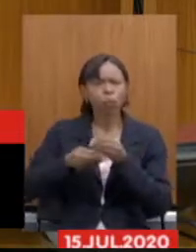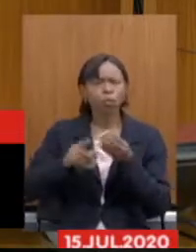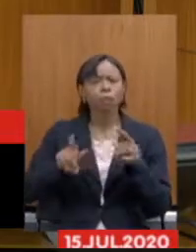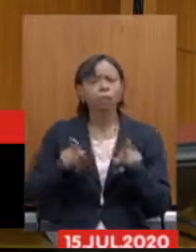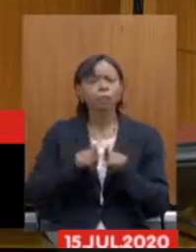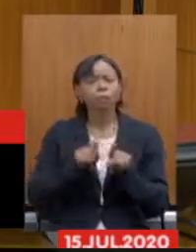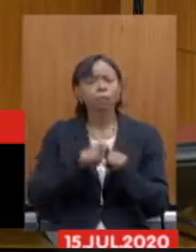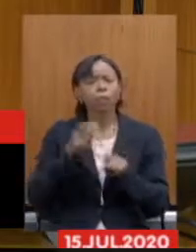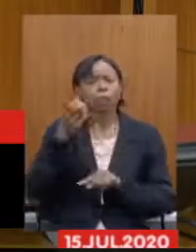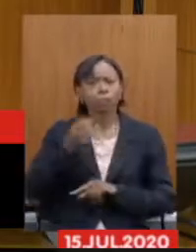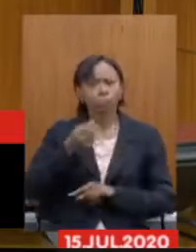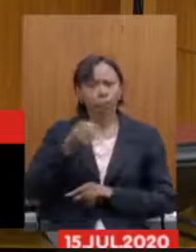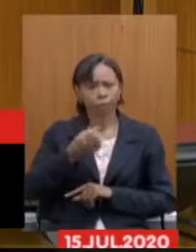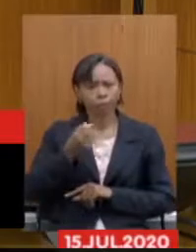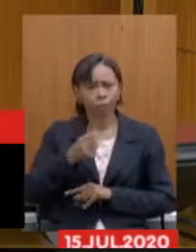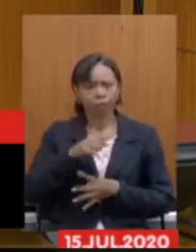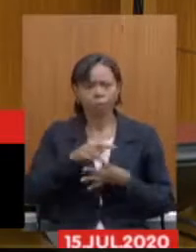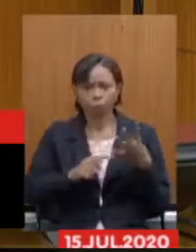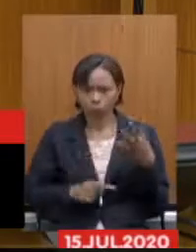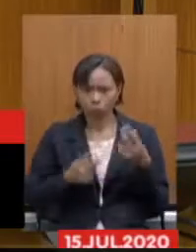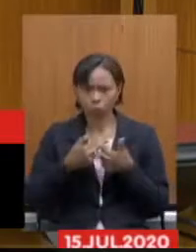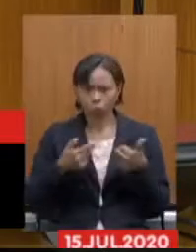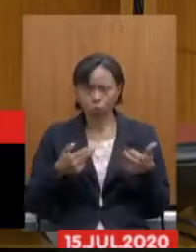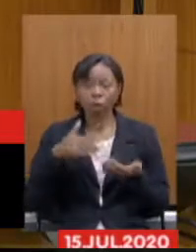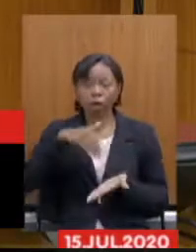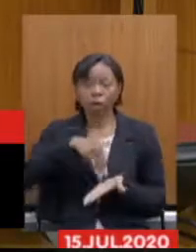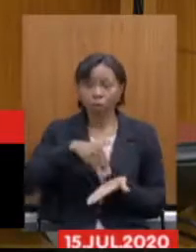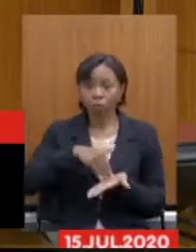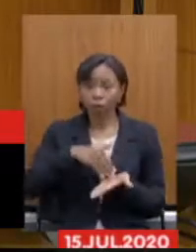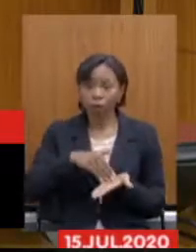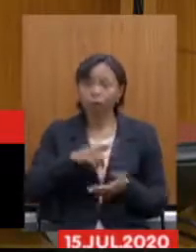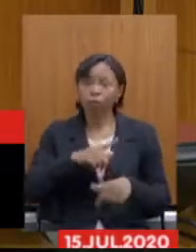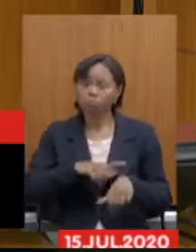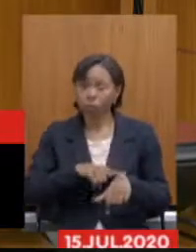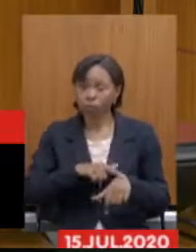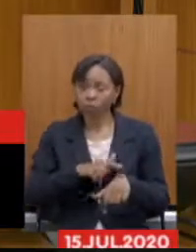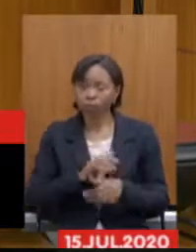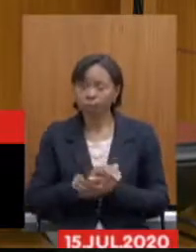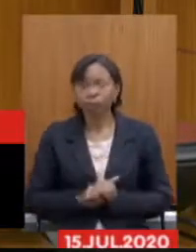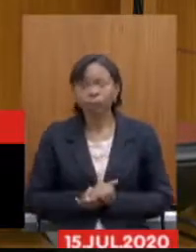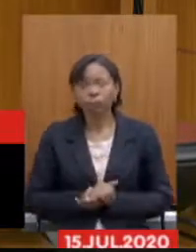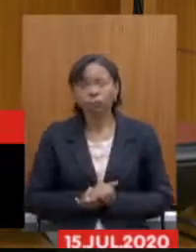um pensionamento. Caminho para o final, no último minuto que a mim me resta,